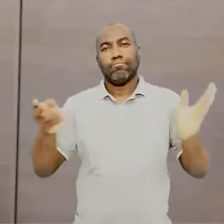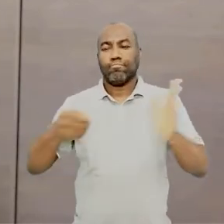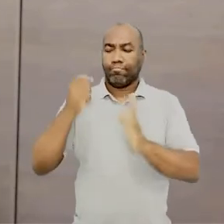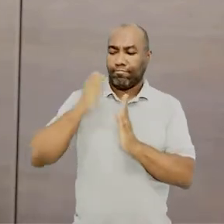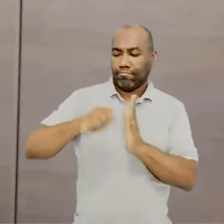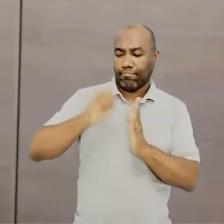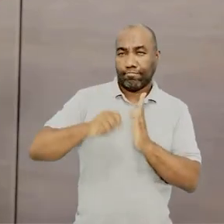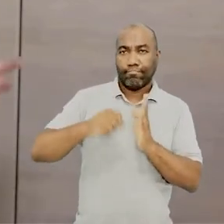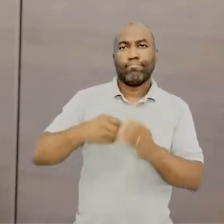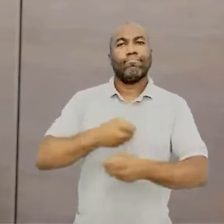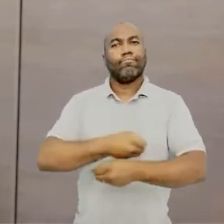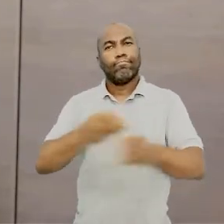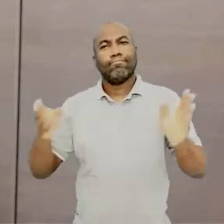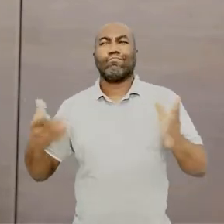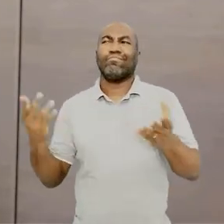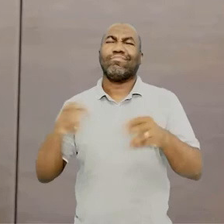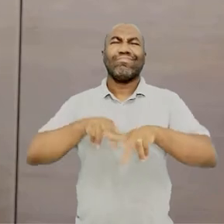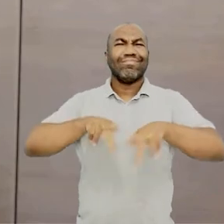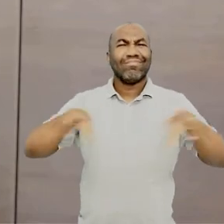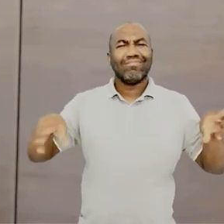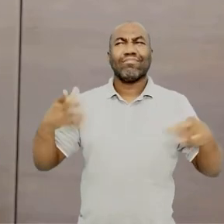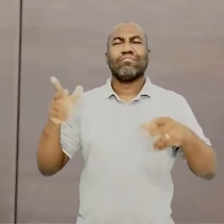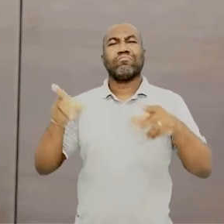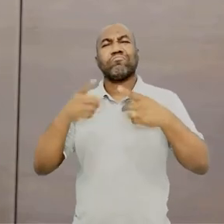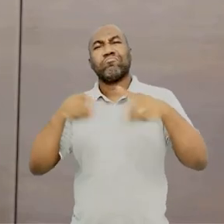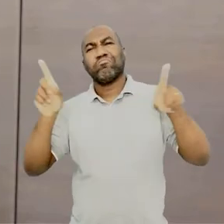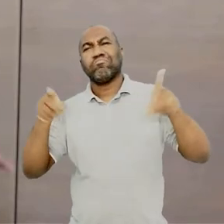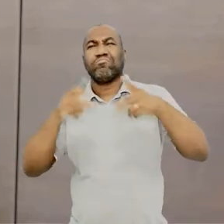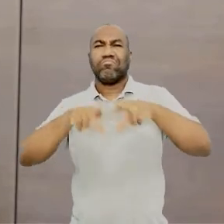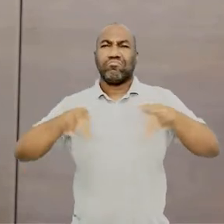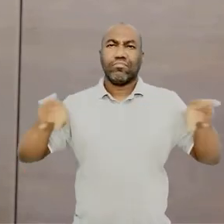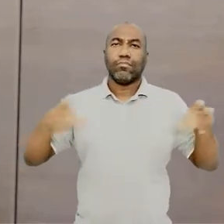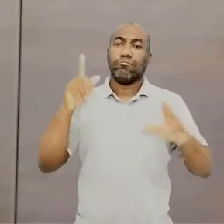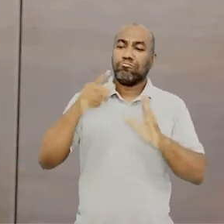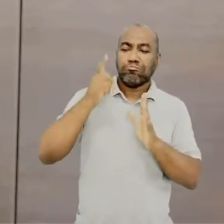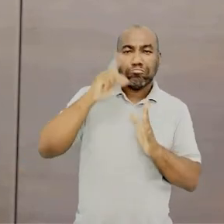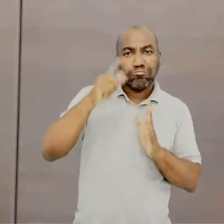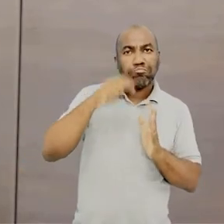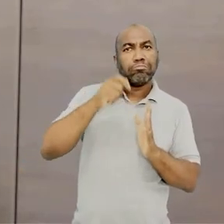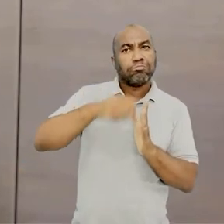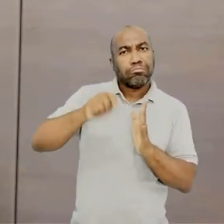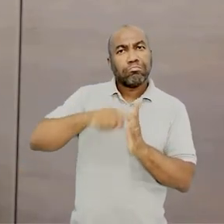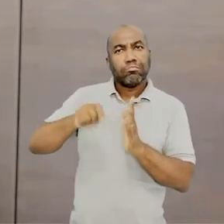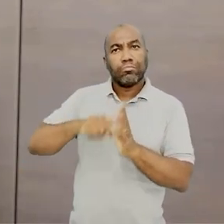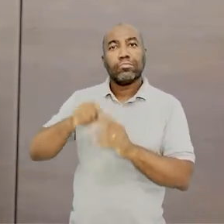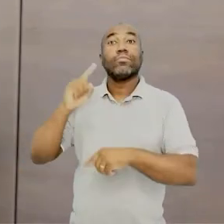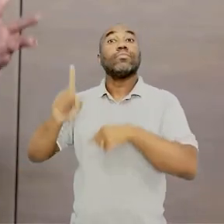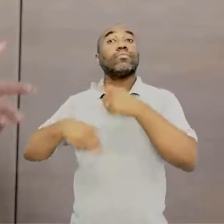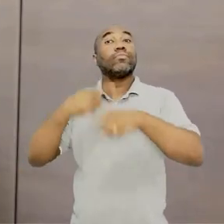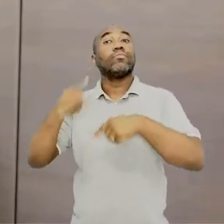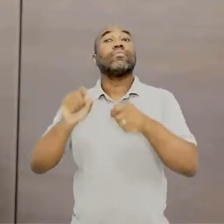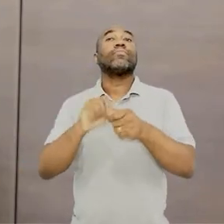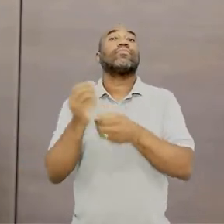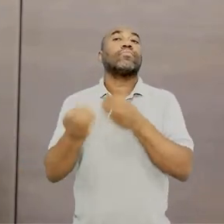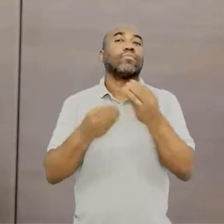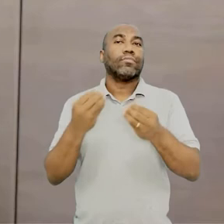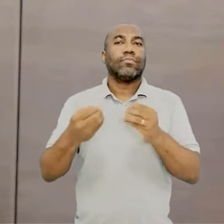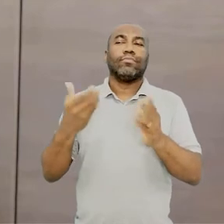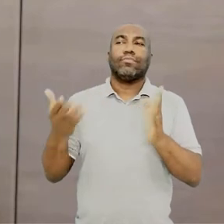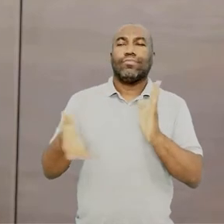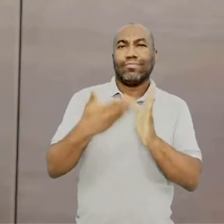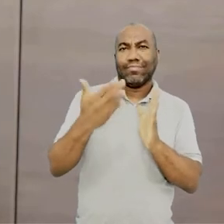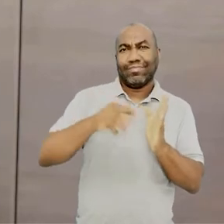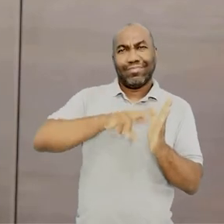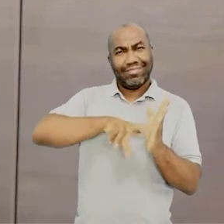poesias, músicas e tudo mais. E ao mesmo tempo, eles tinham suas revistas e seus